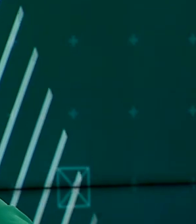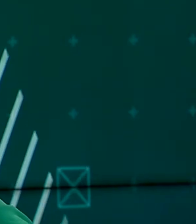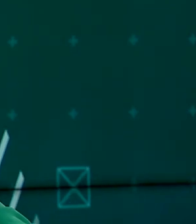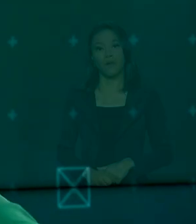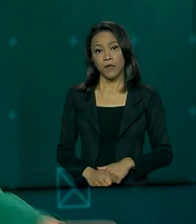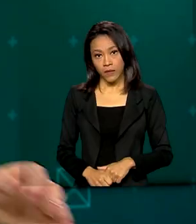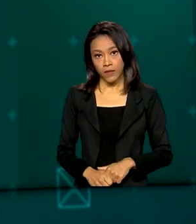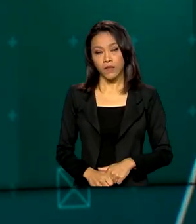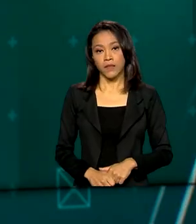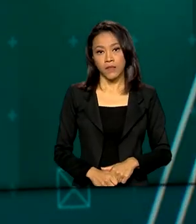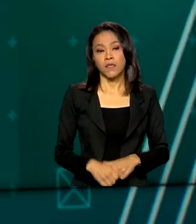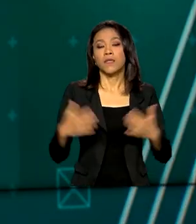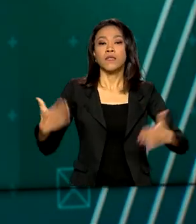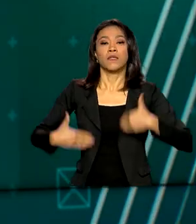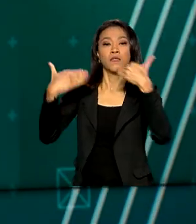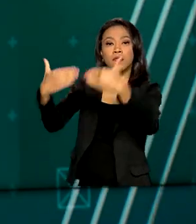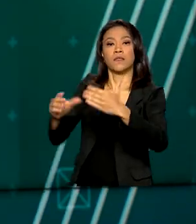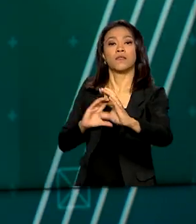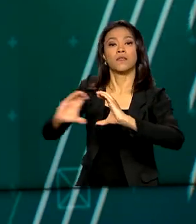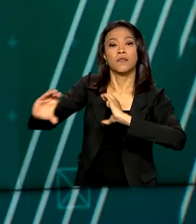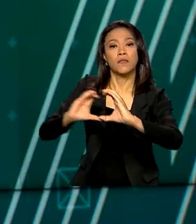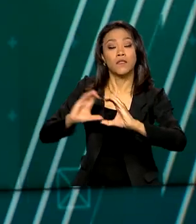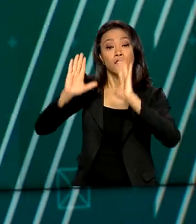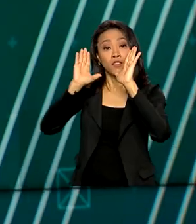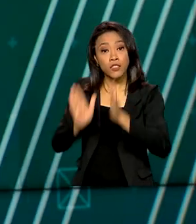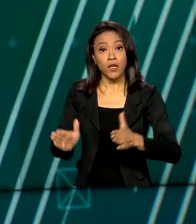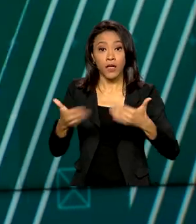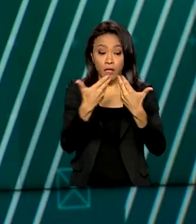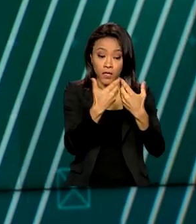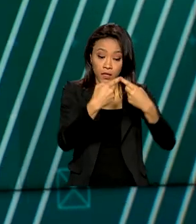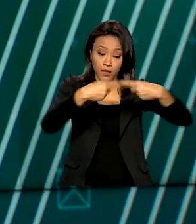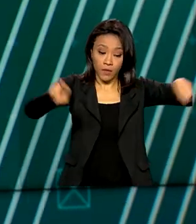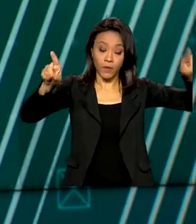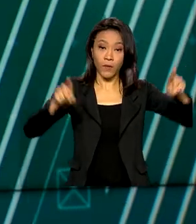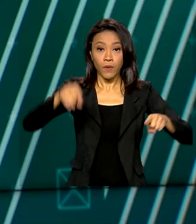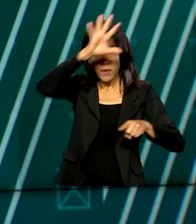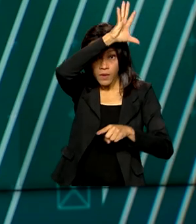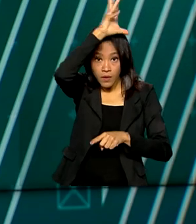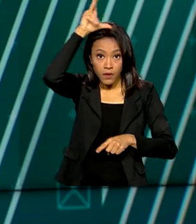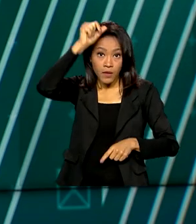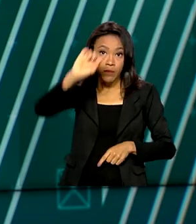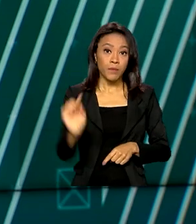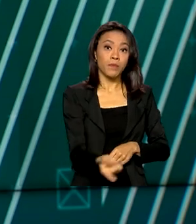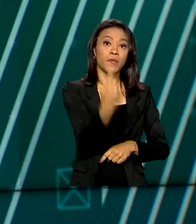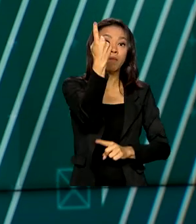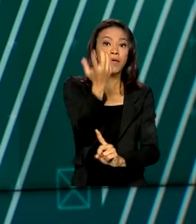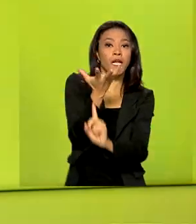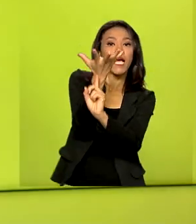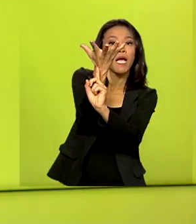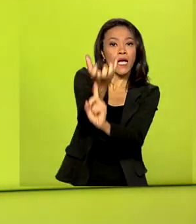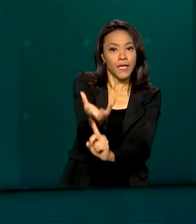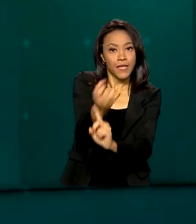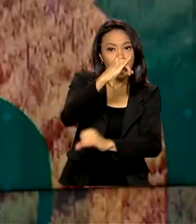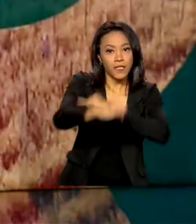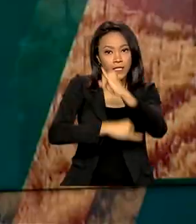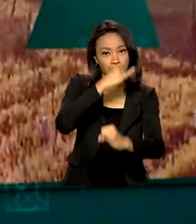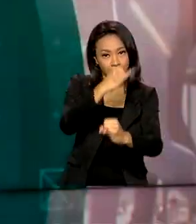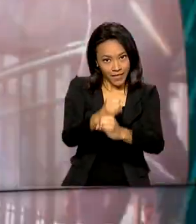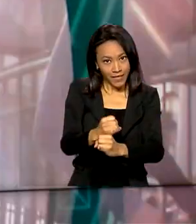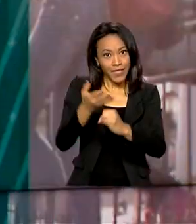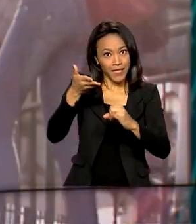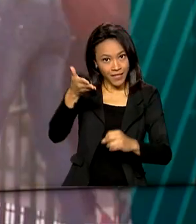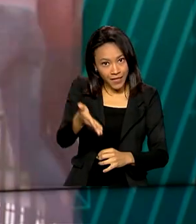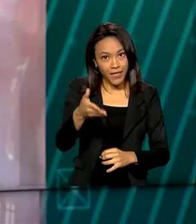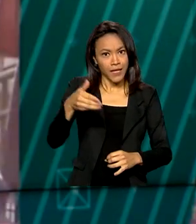E o Ministério das Comunicações inaugurou no Amazonas a primeira antena de internet via satélite de baixa órbita.